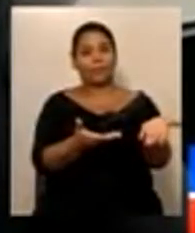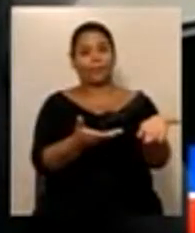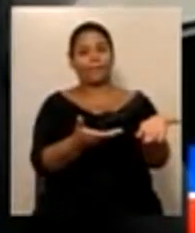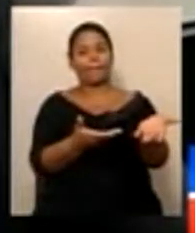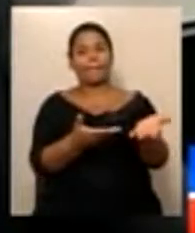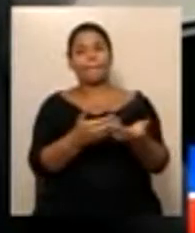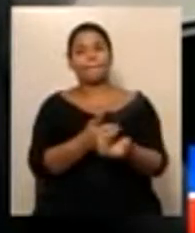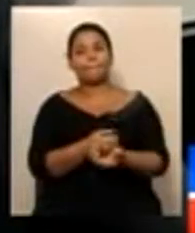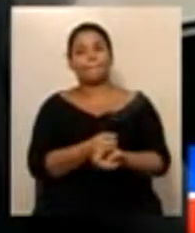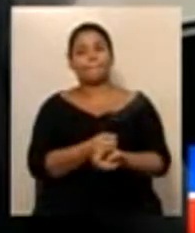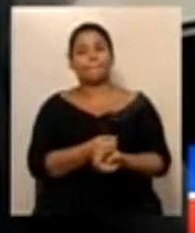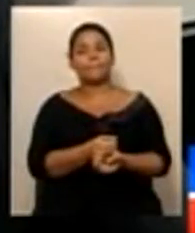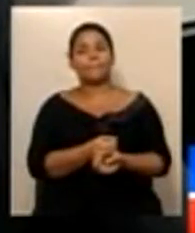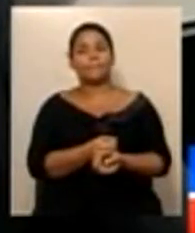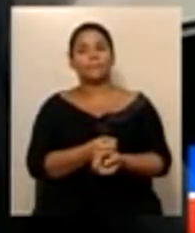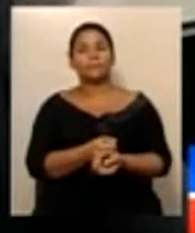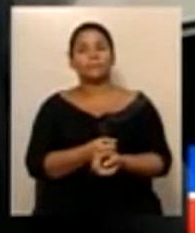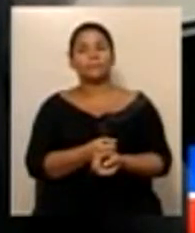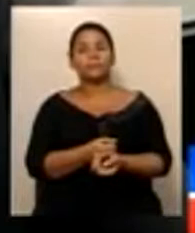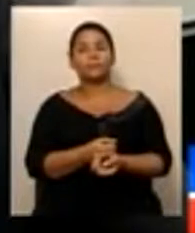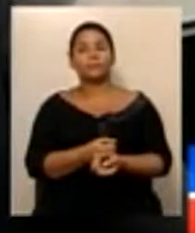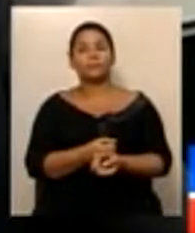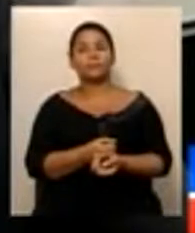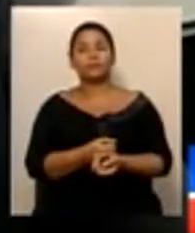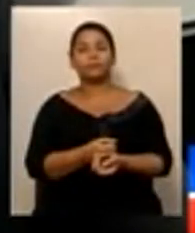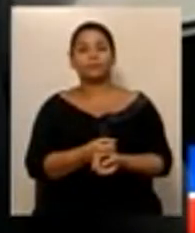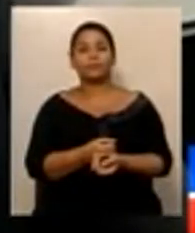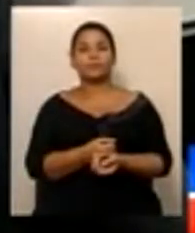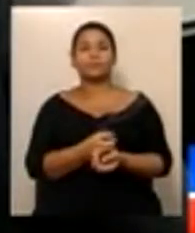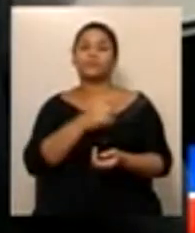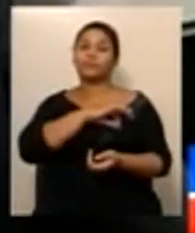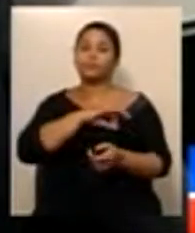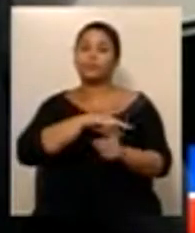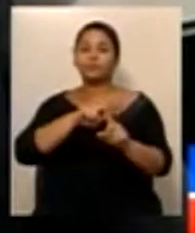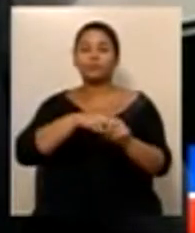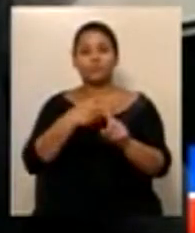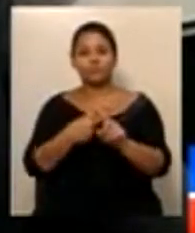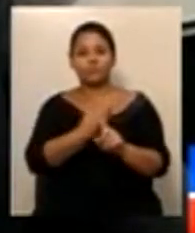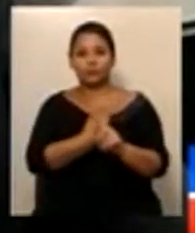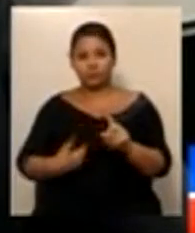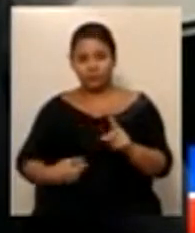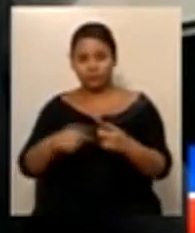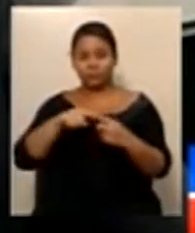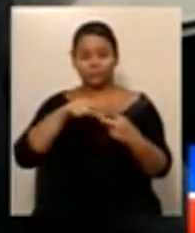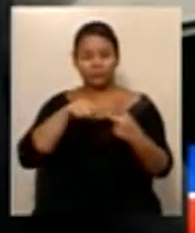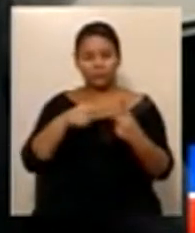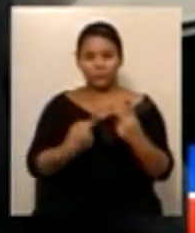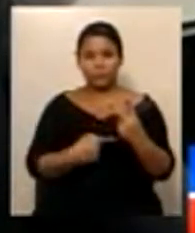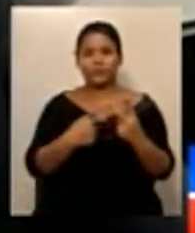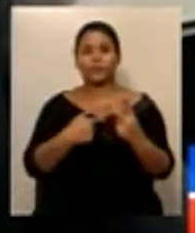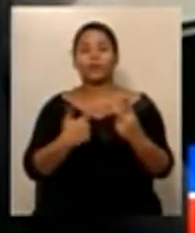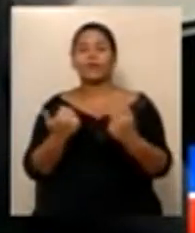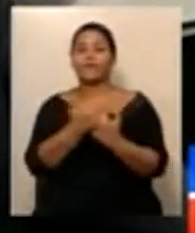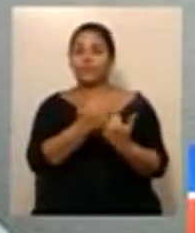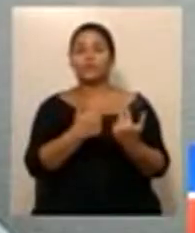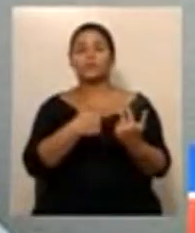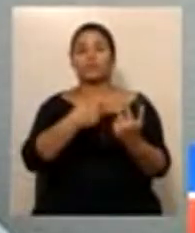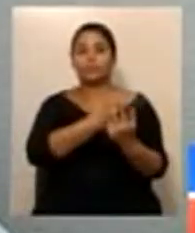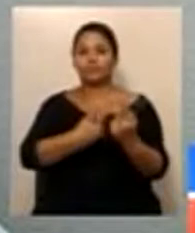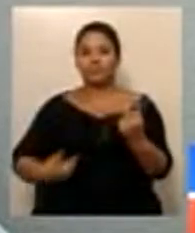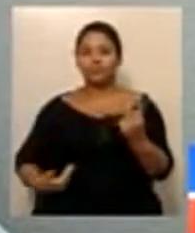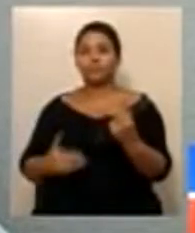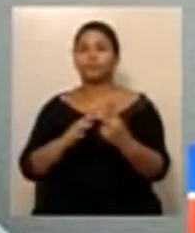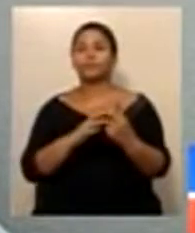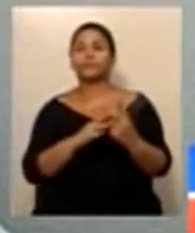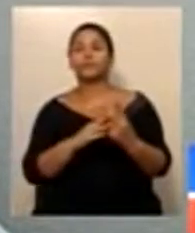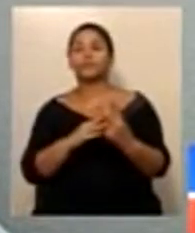encaminhasse essa matéria do reajuste do governo, do governador e do vice-governador, até porque também tem parte